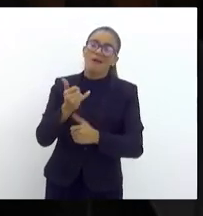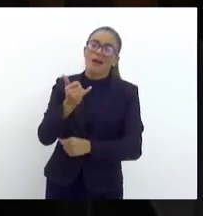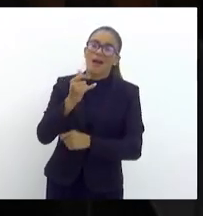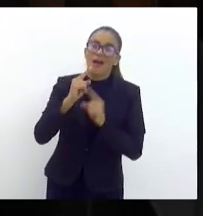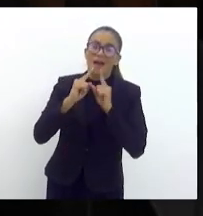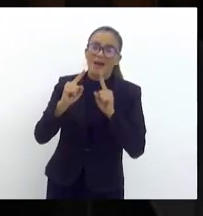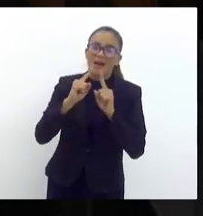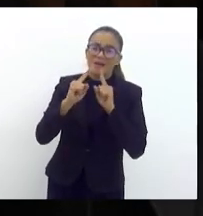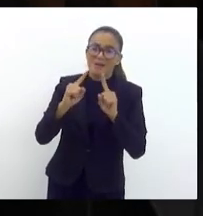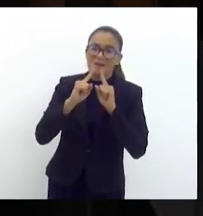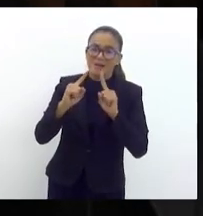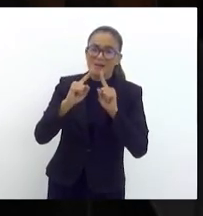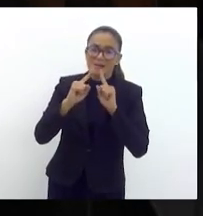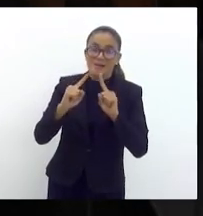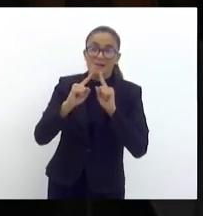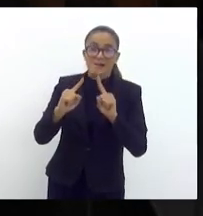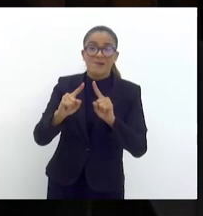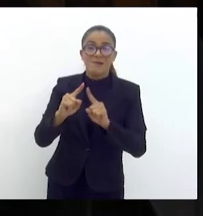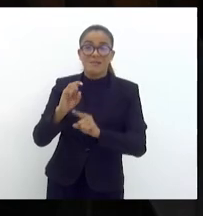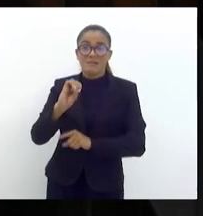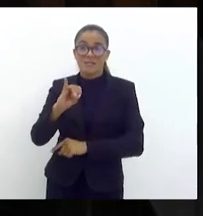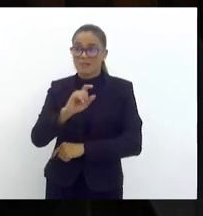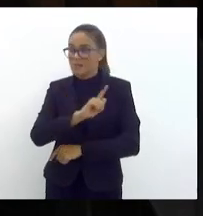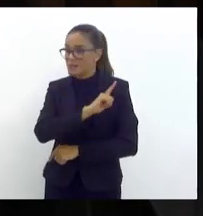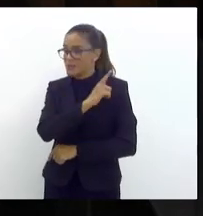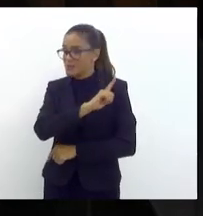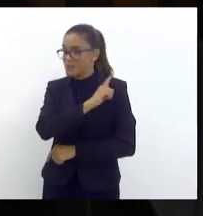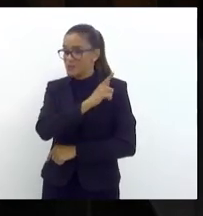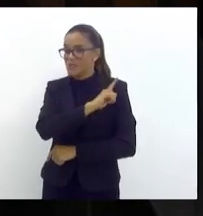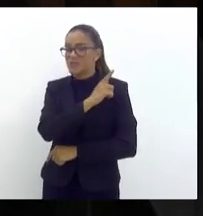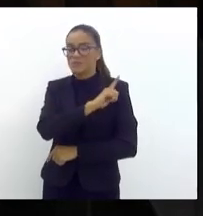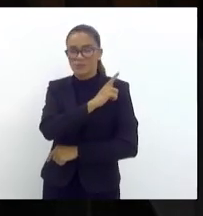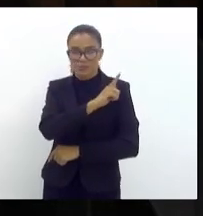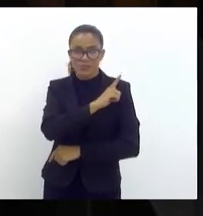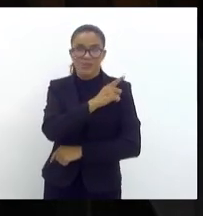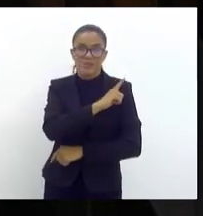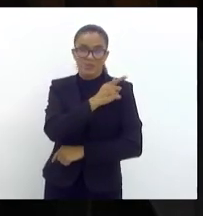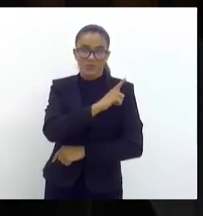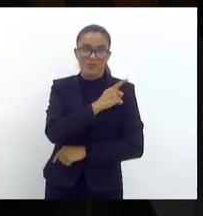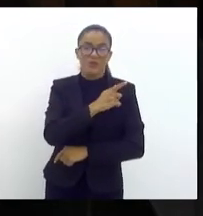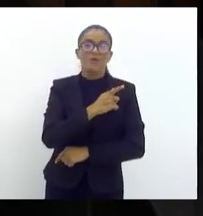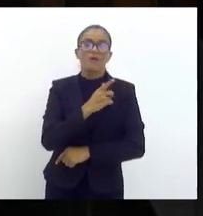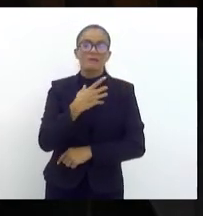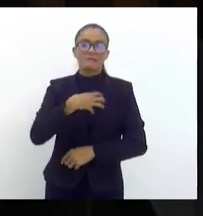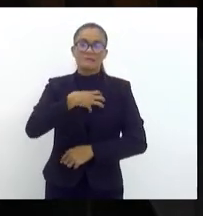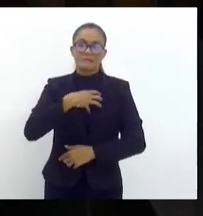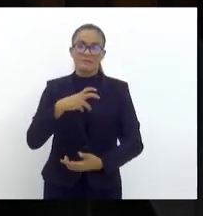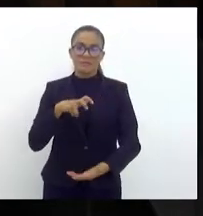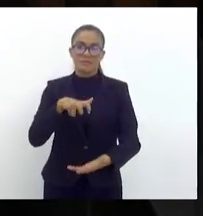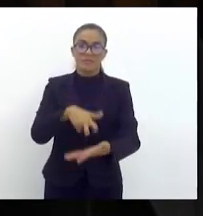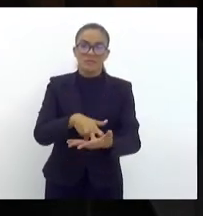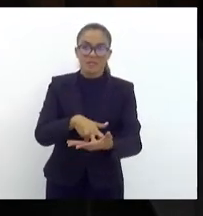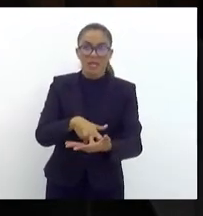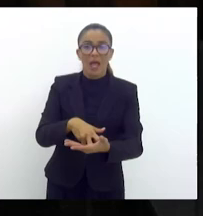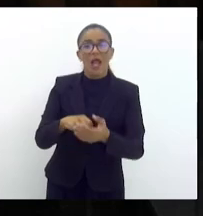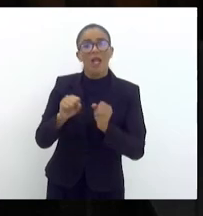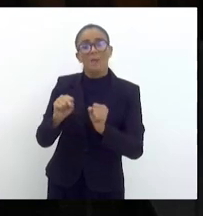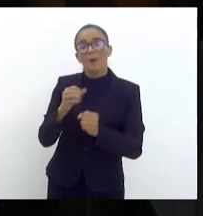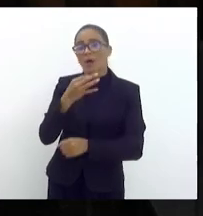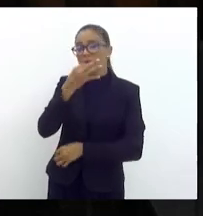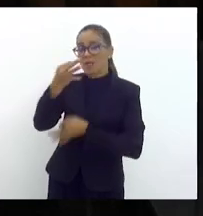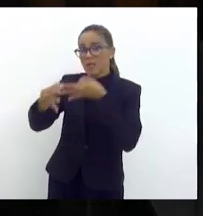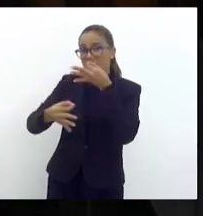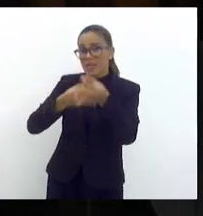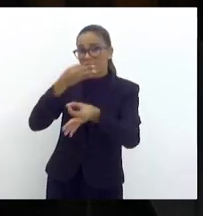que, se o gestor fosse se sentir punido, ele iria propor